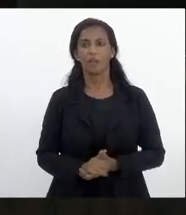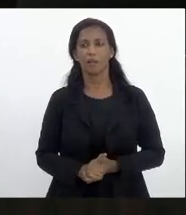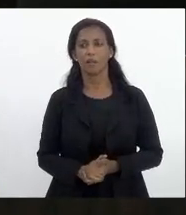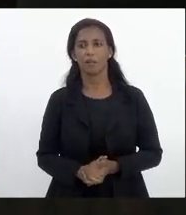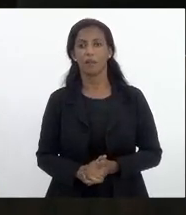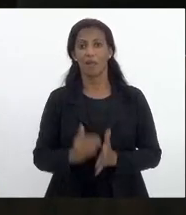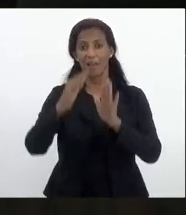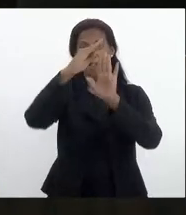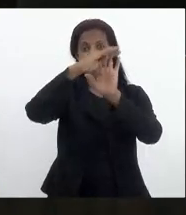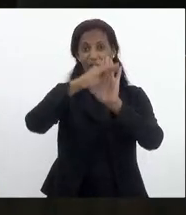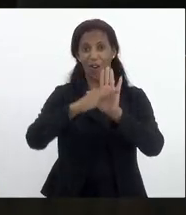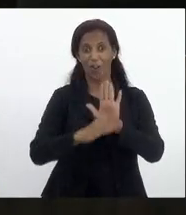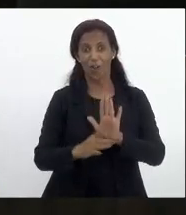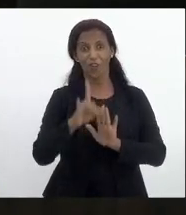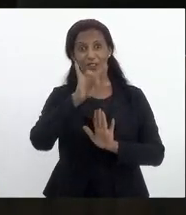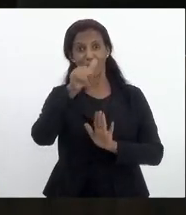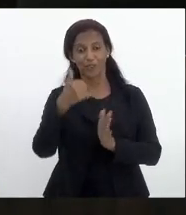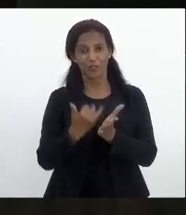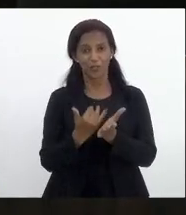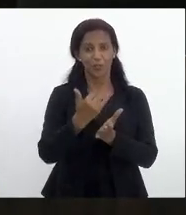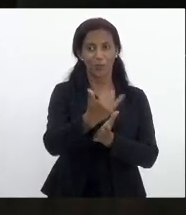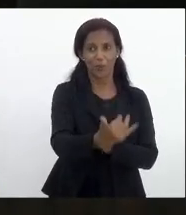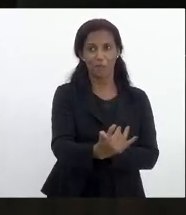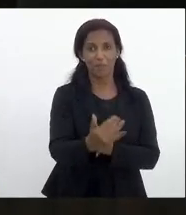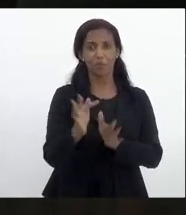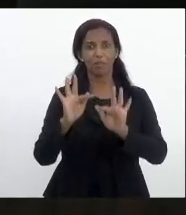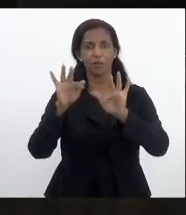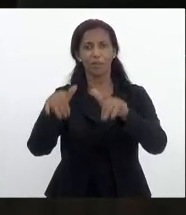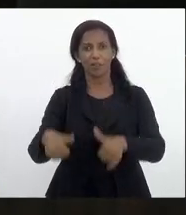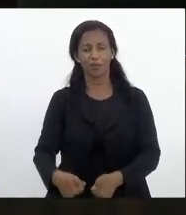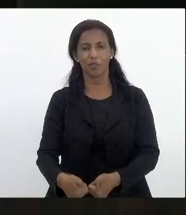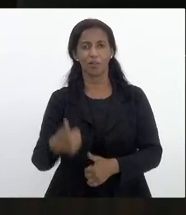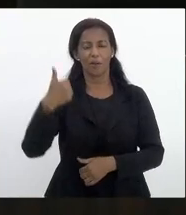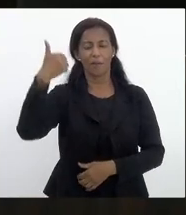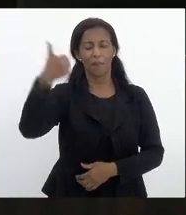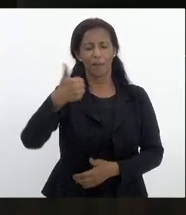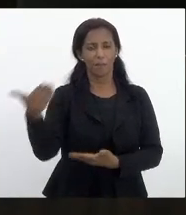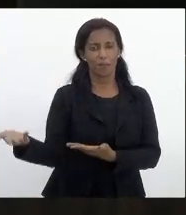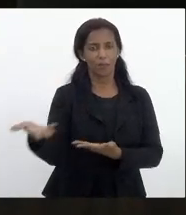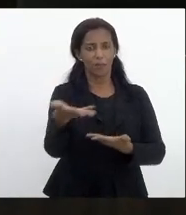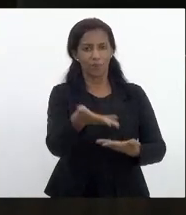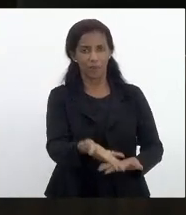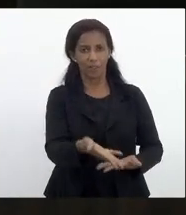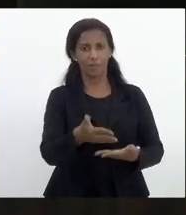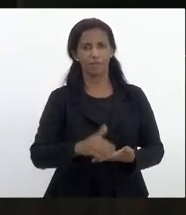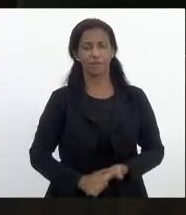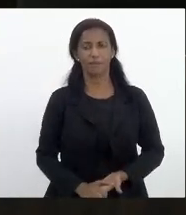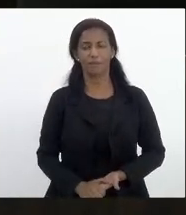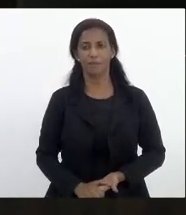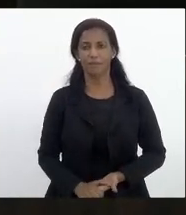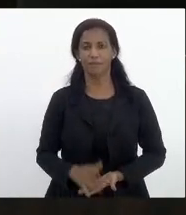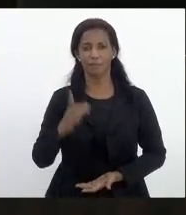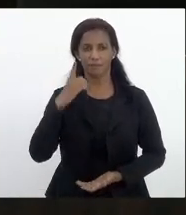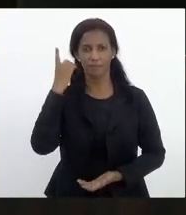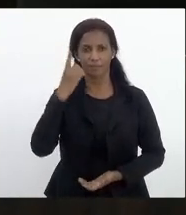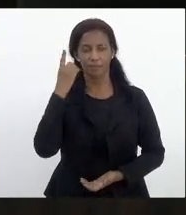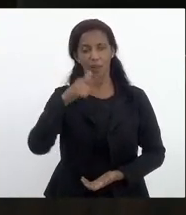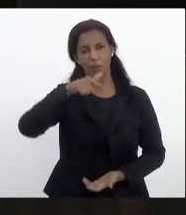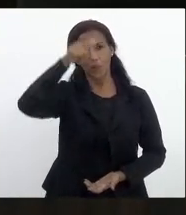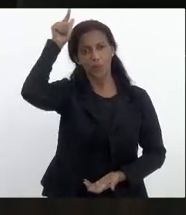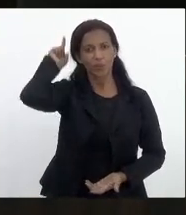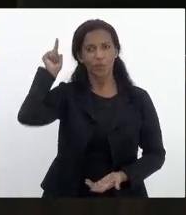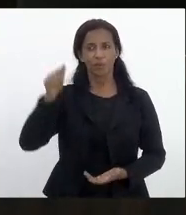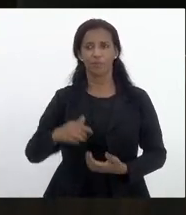perdão a ordem do dia inicia-se o expediente final primeiro orador inscrito é o nosso nobre deputado Luiz